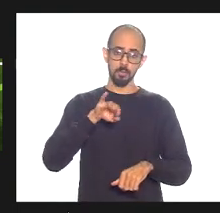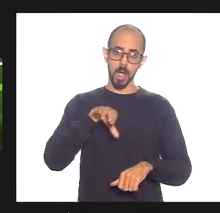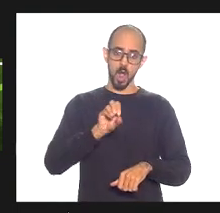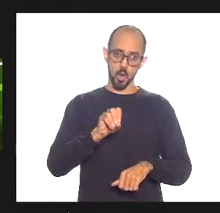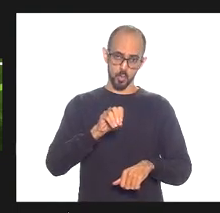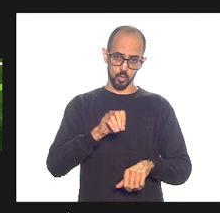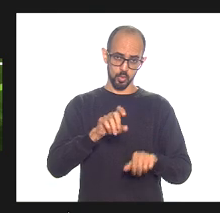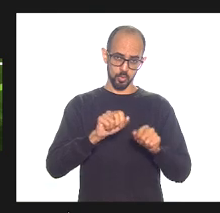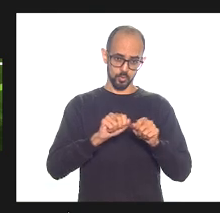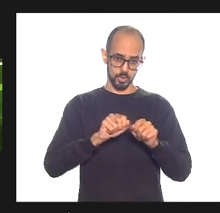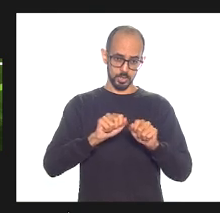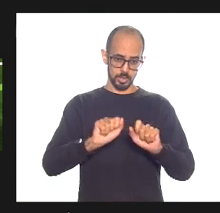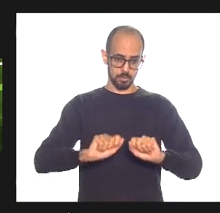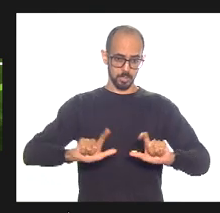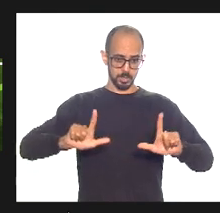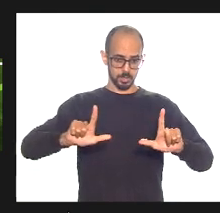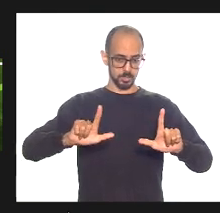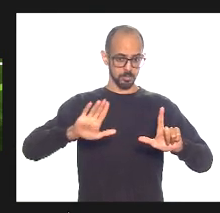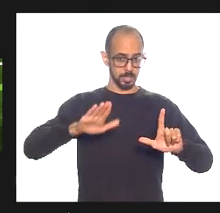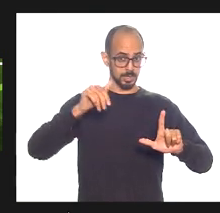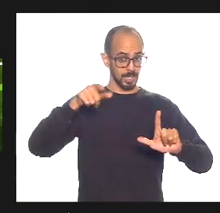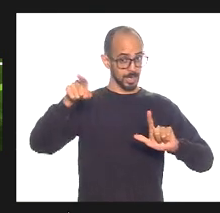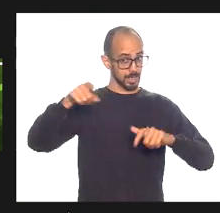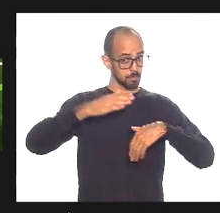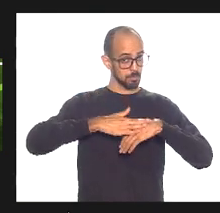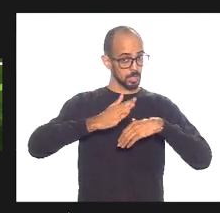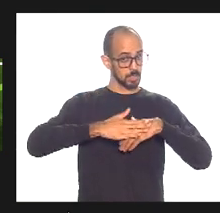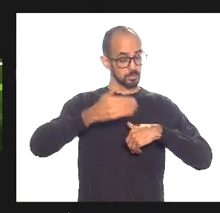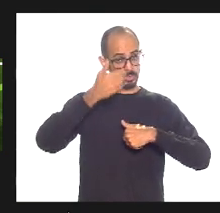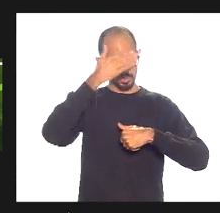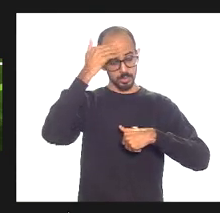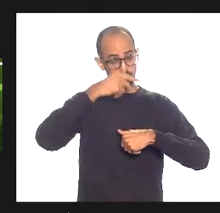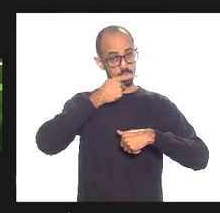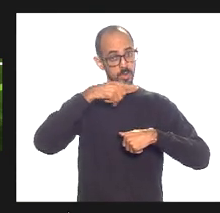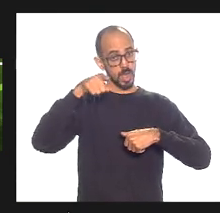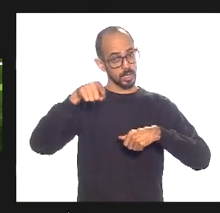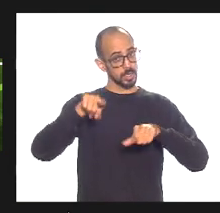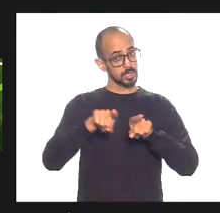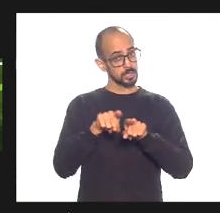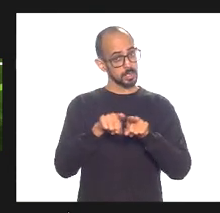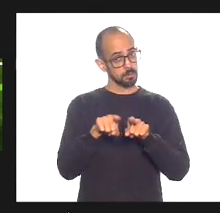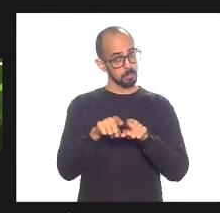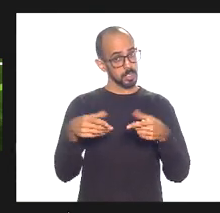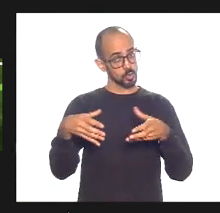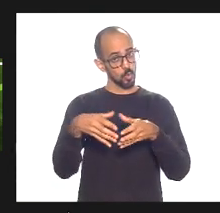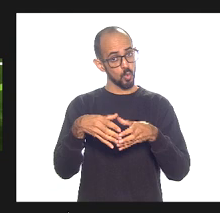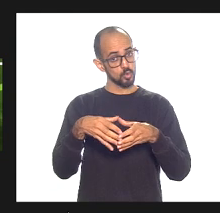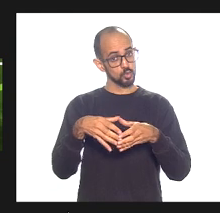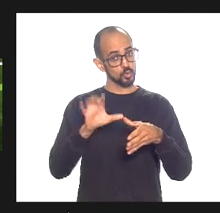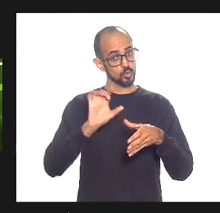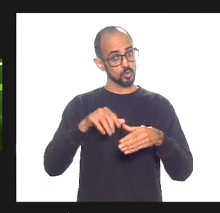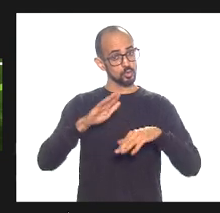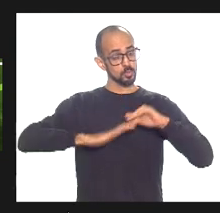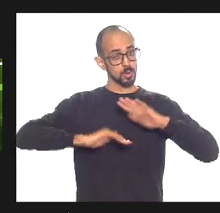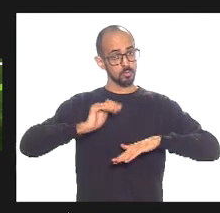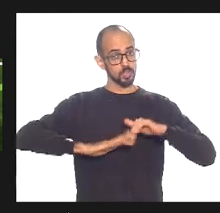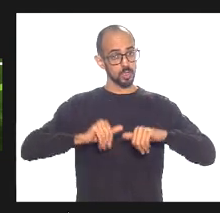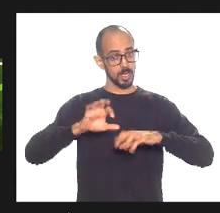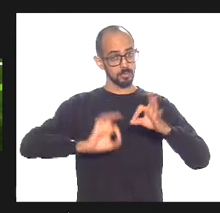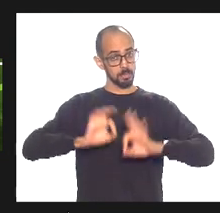apresentação só ele esqueceu de dizer que ele faz parte do conjunto de especialistas aptos a preparar